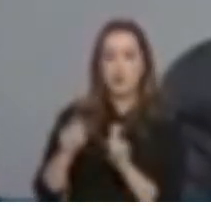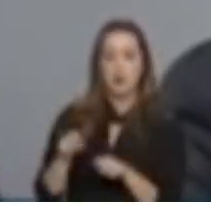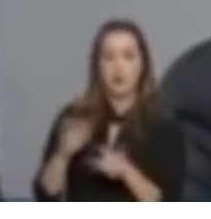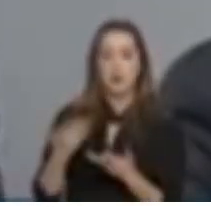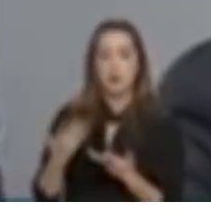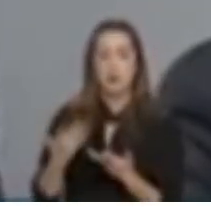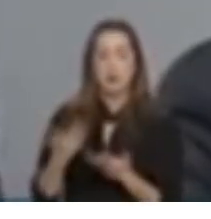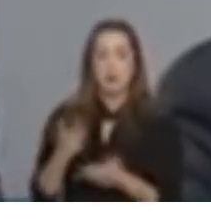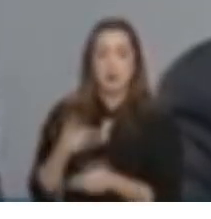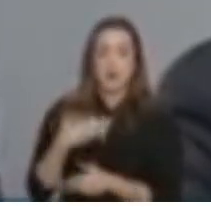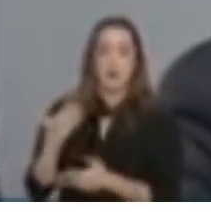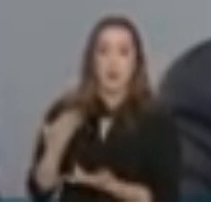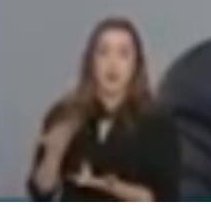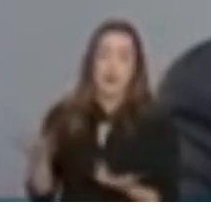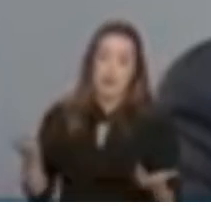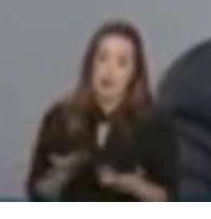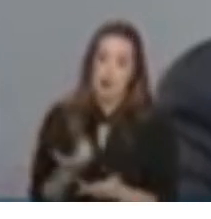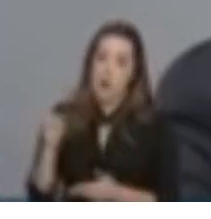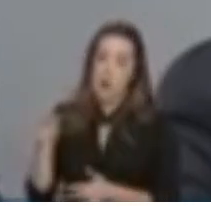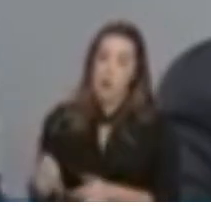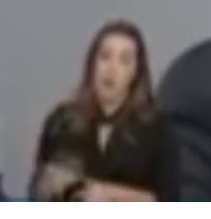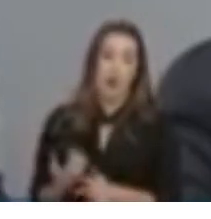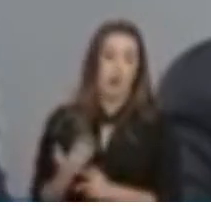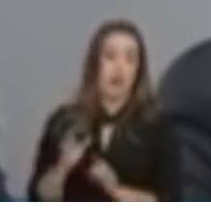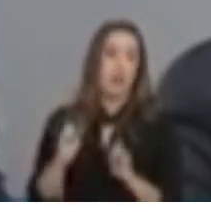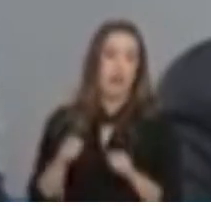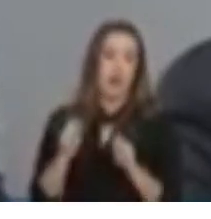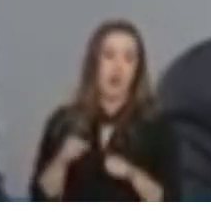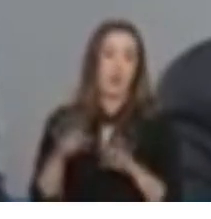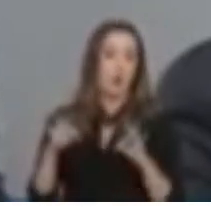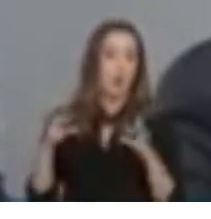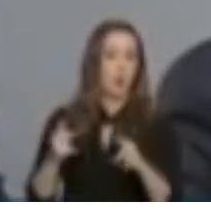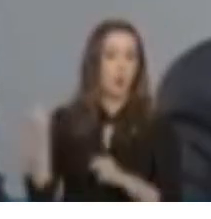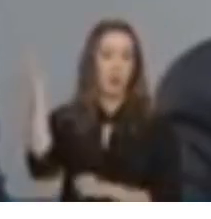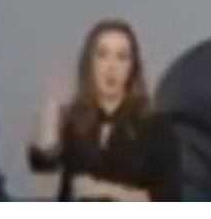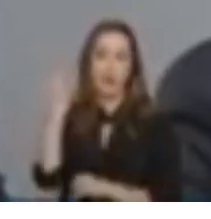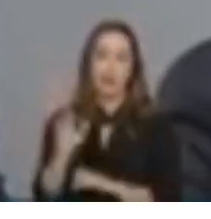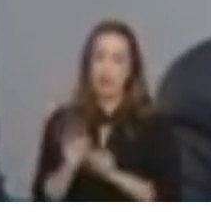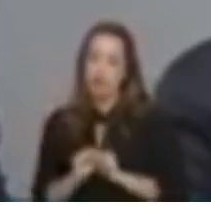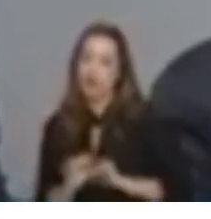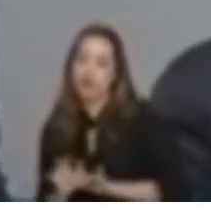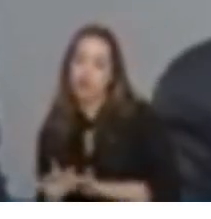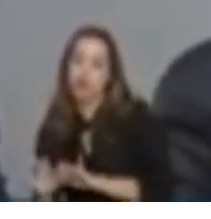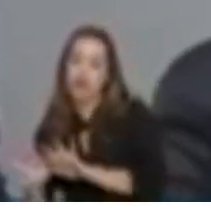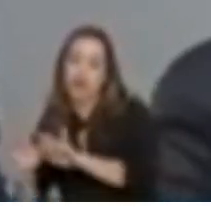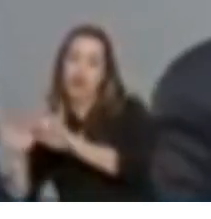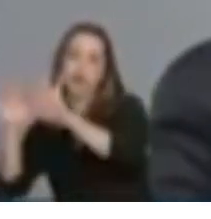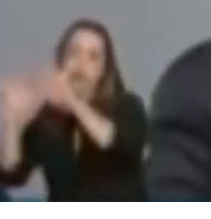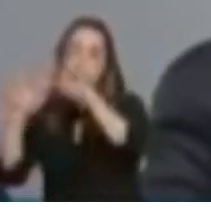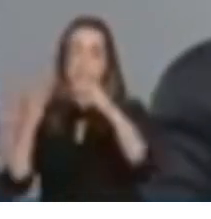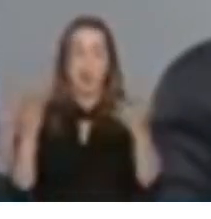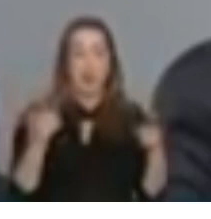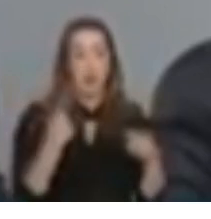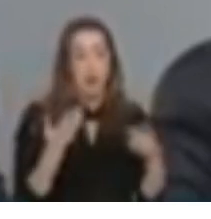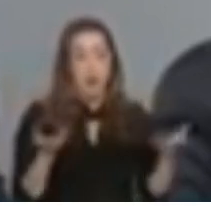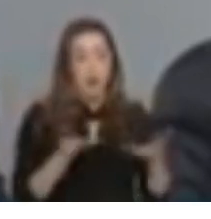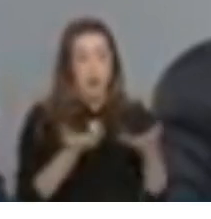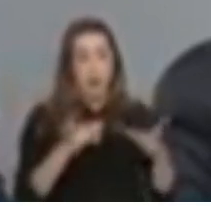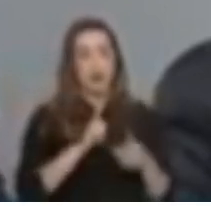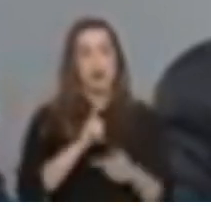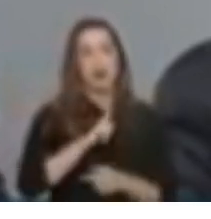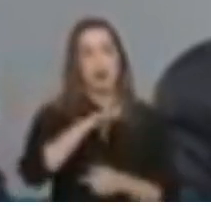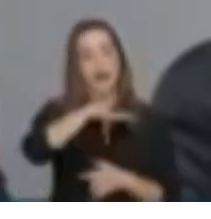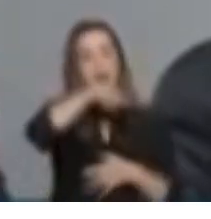sobrecarregar é que talvez seja em bloco. Hoje eu tenho a região amazônica com pouquíssimos casos, por conta do